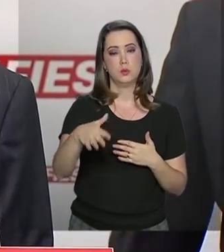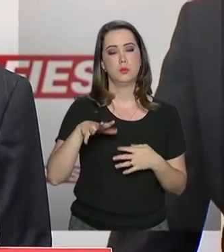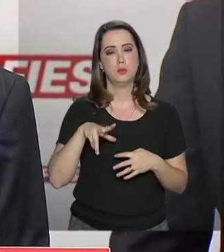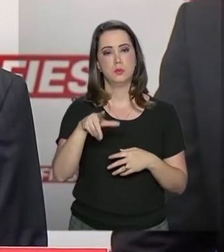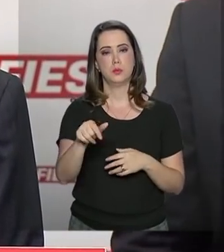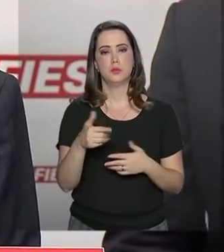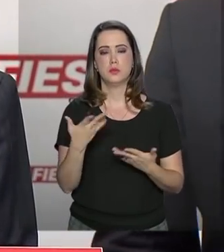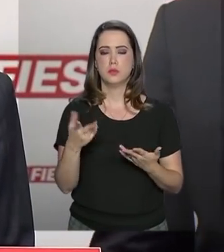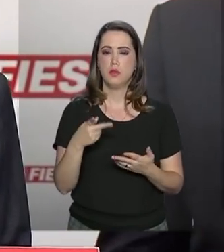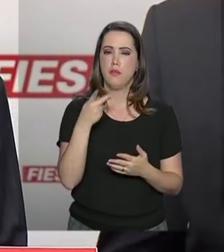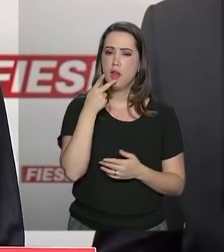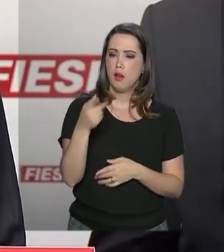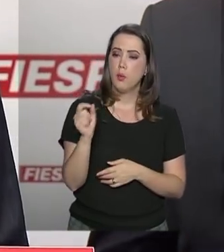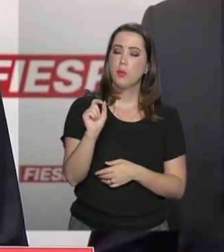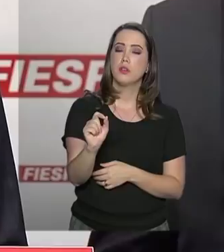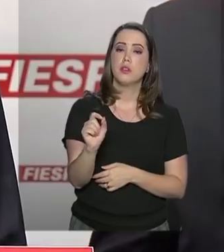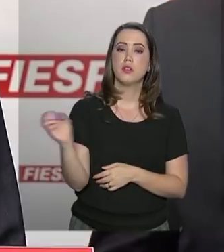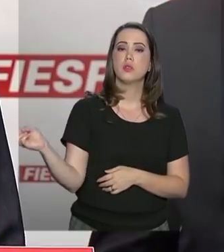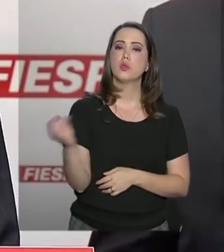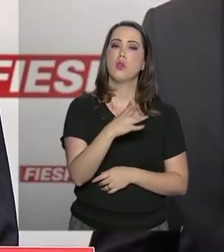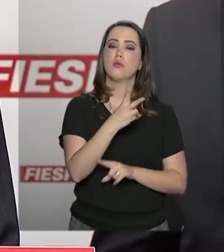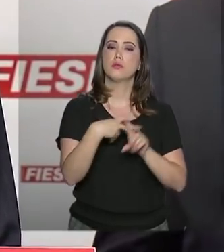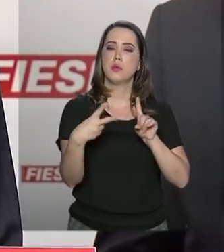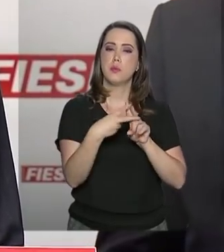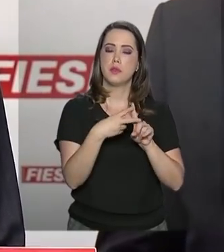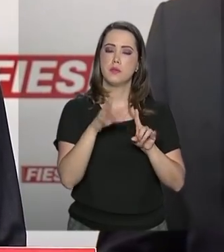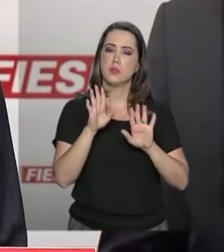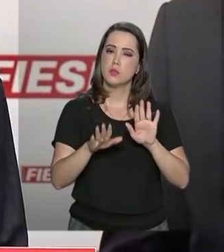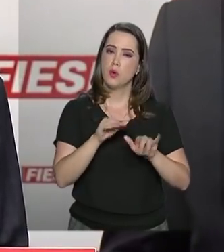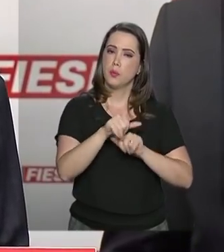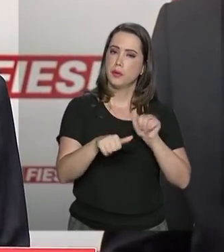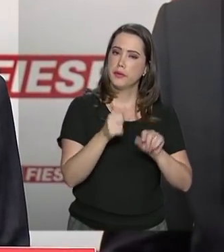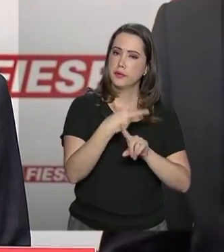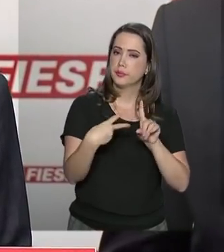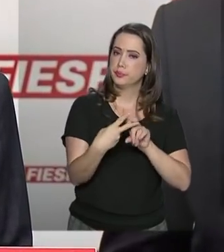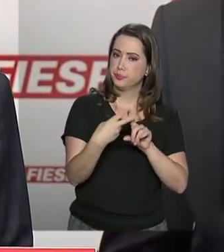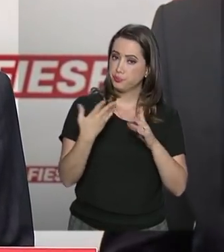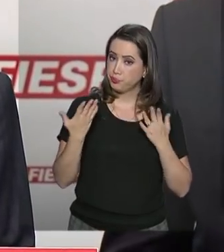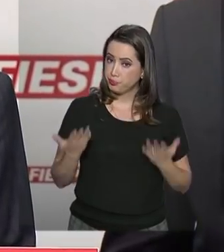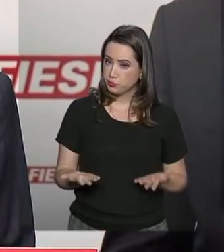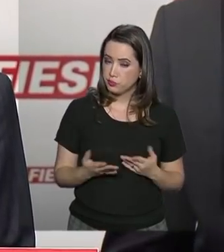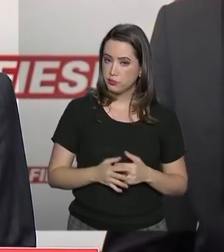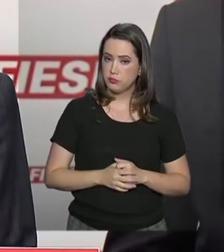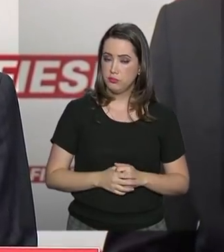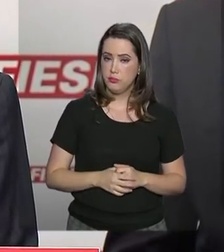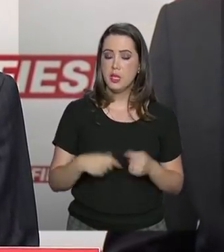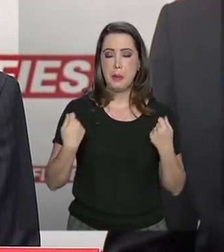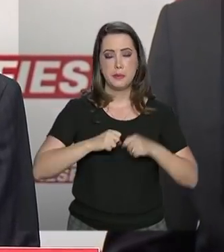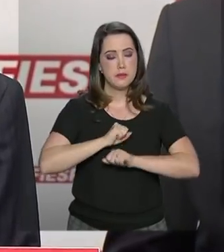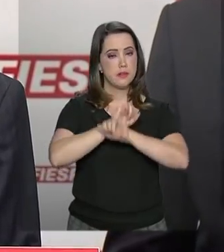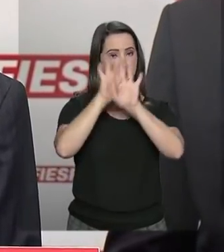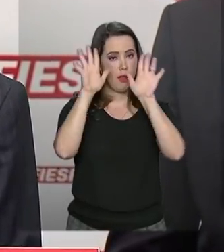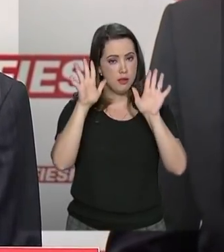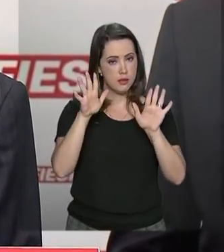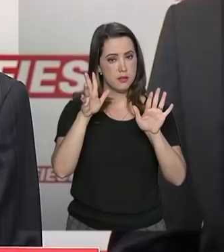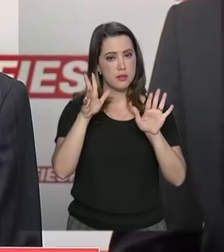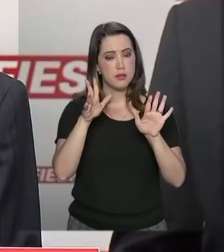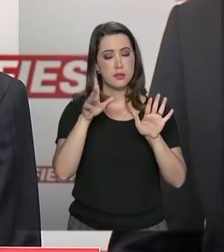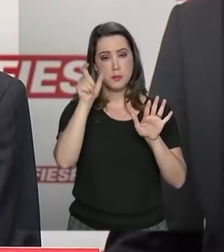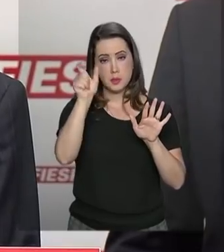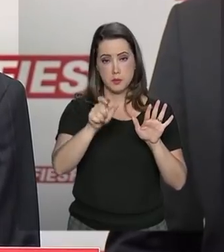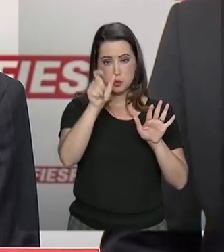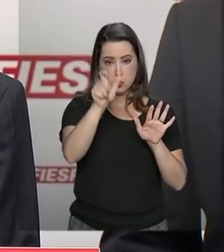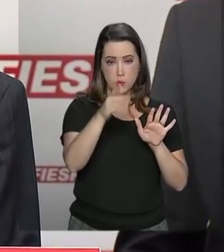torno do que é a nova Previdência ou, como é dito, a reforma da Previdência. A clareza em termos de convencer